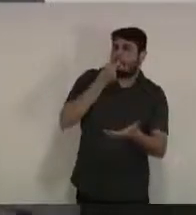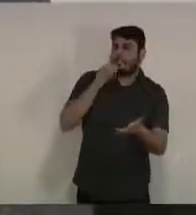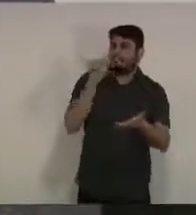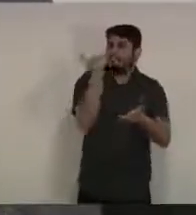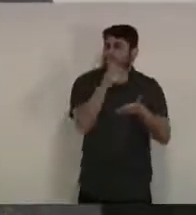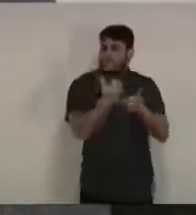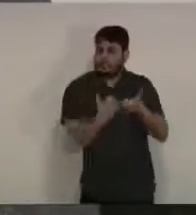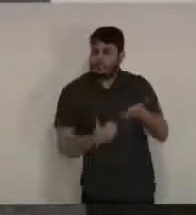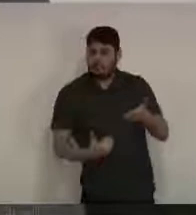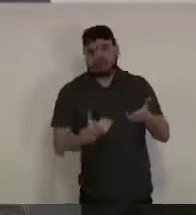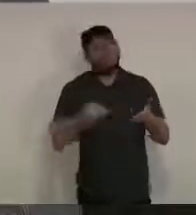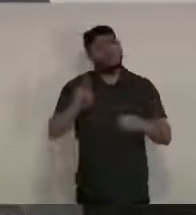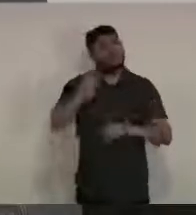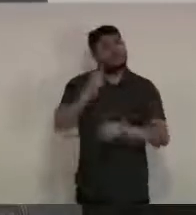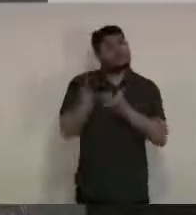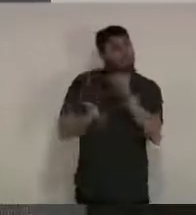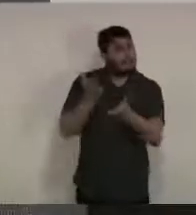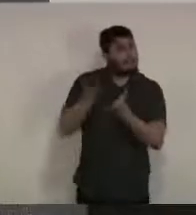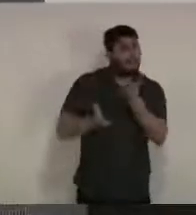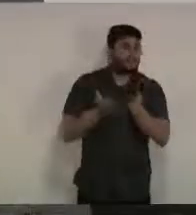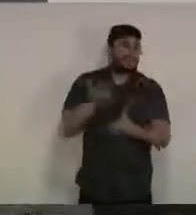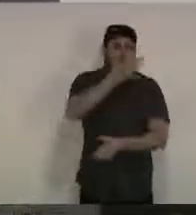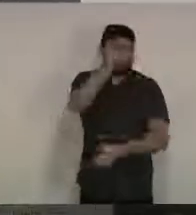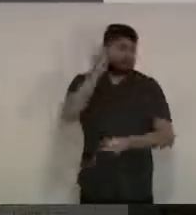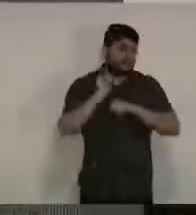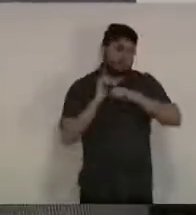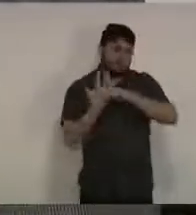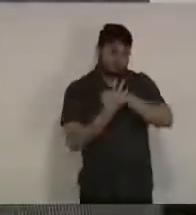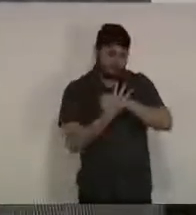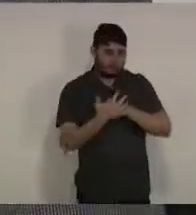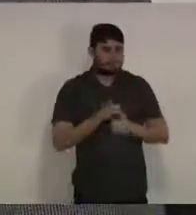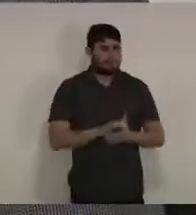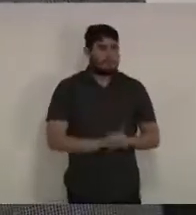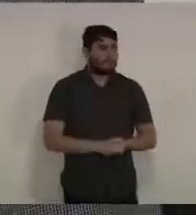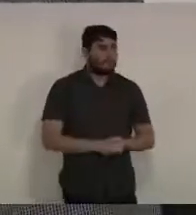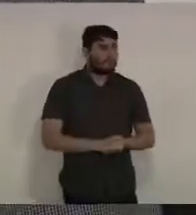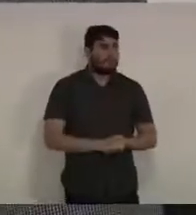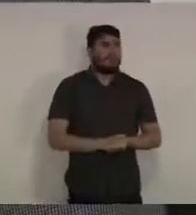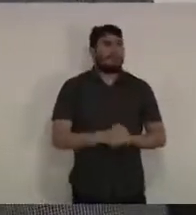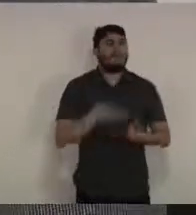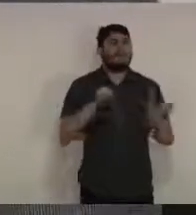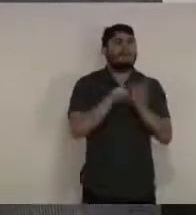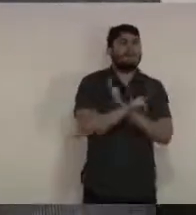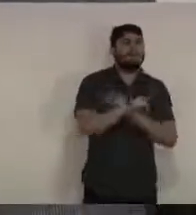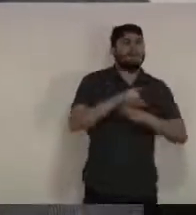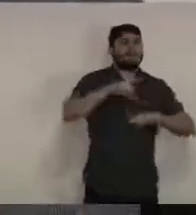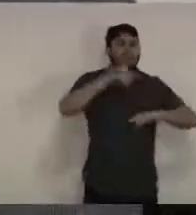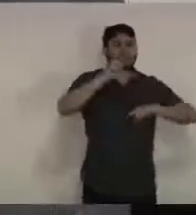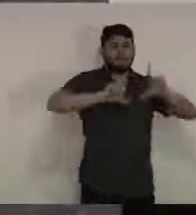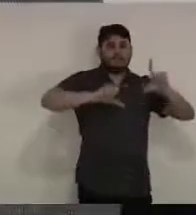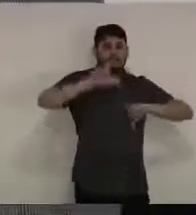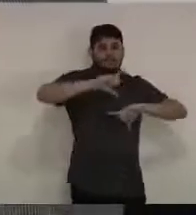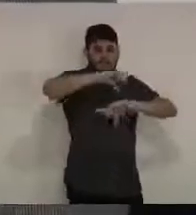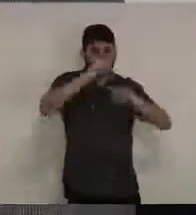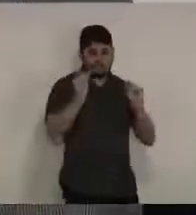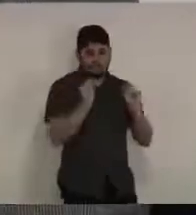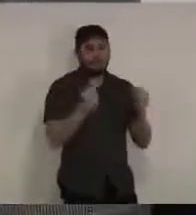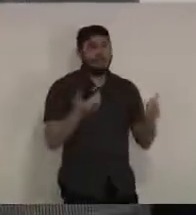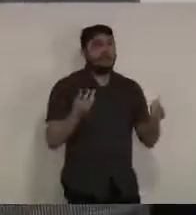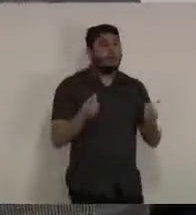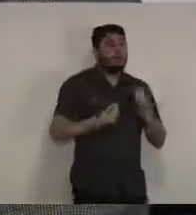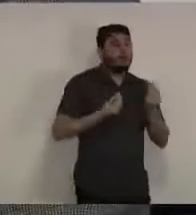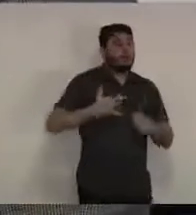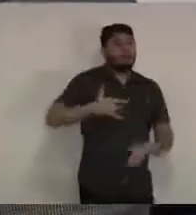Secretaria de Saúde garante essa autonomia ao profissional médico TV Asa Branca como está o estado de saúde do secretário Francisco